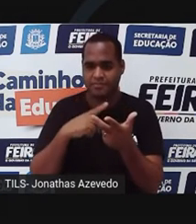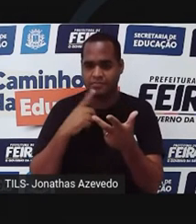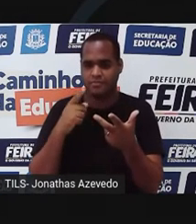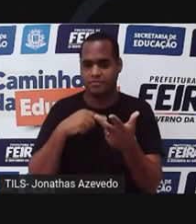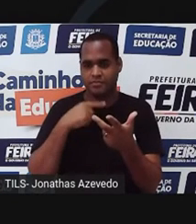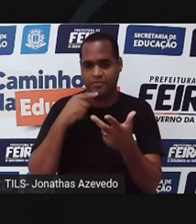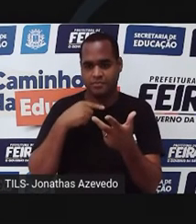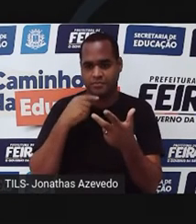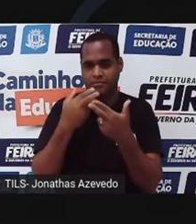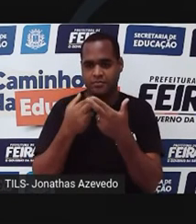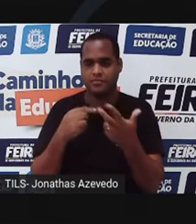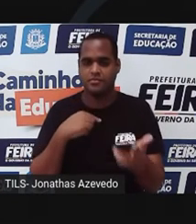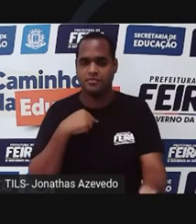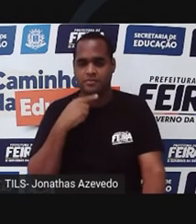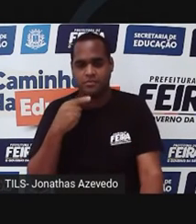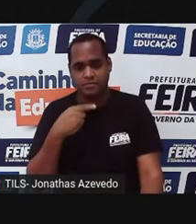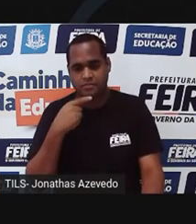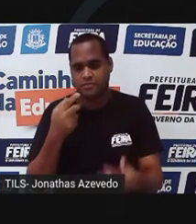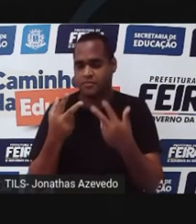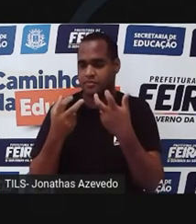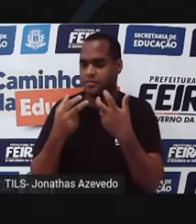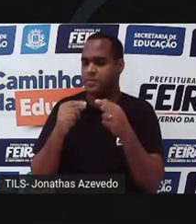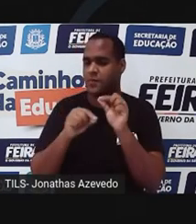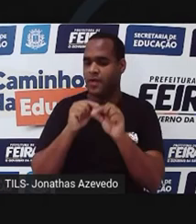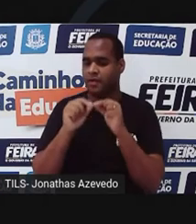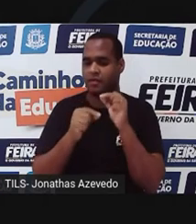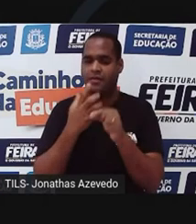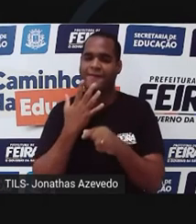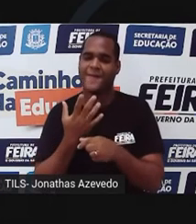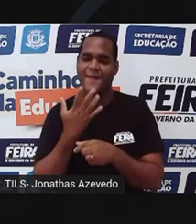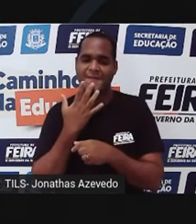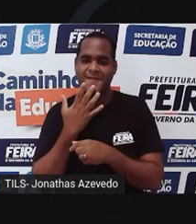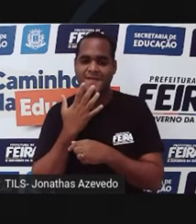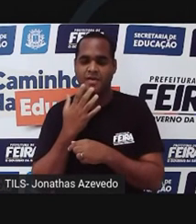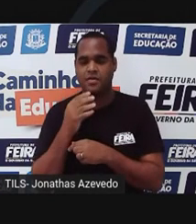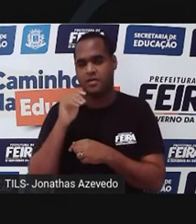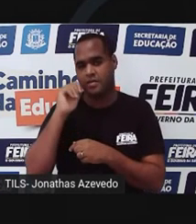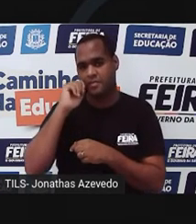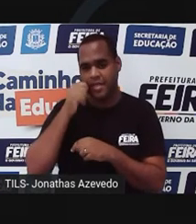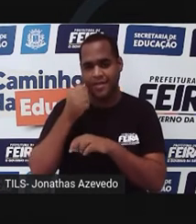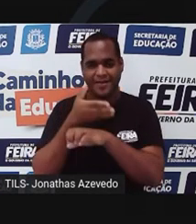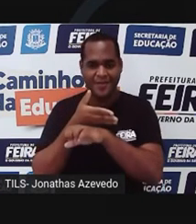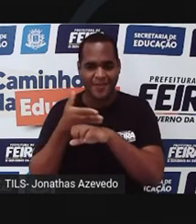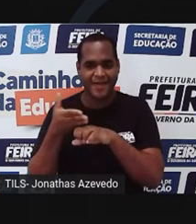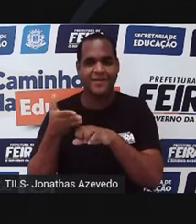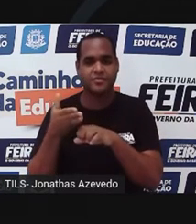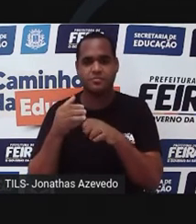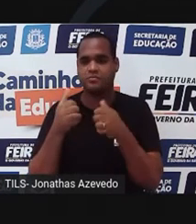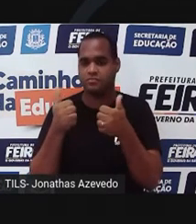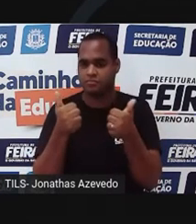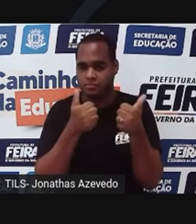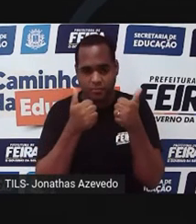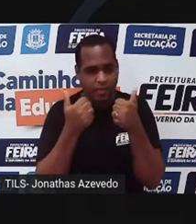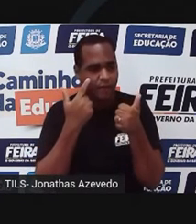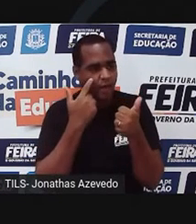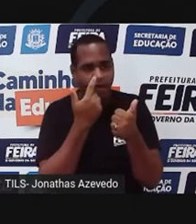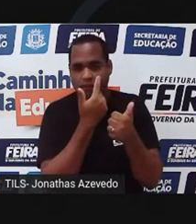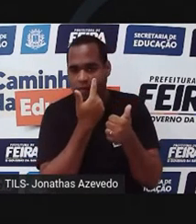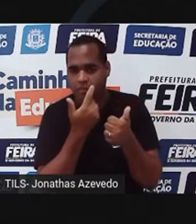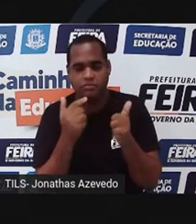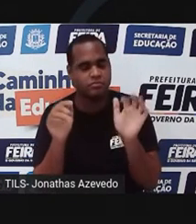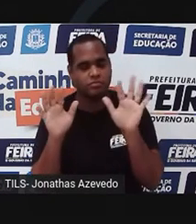que não conseguem distinguir as cores. Os preto e branco, eles são monocromáticos, eles não conseguem ver nenhuma